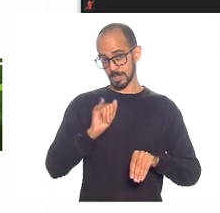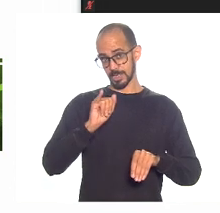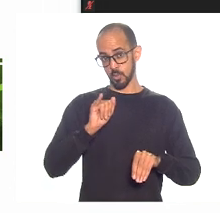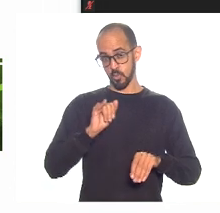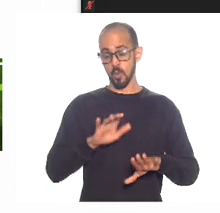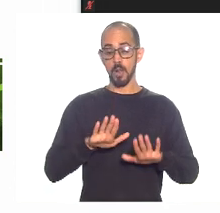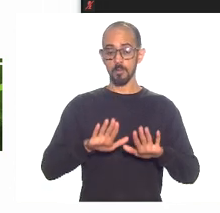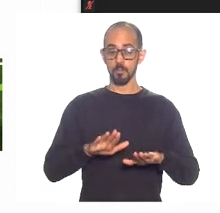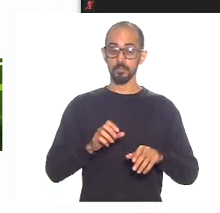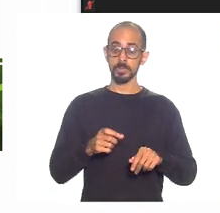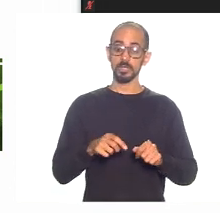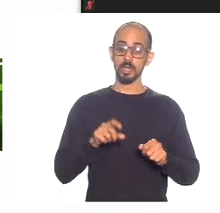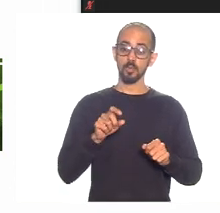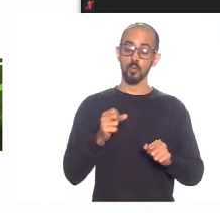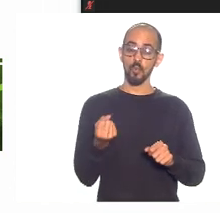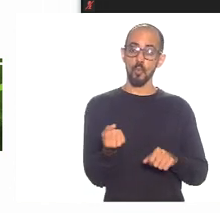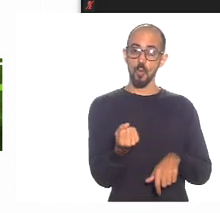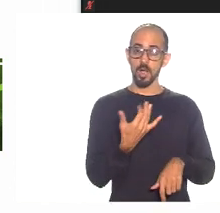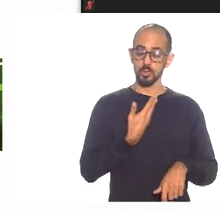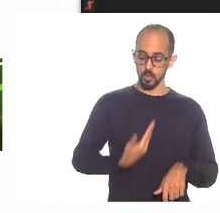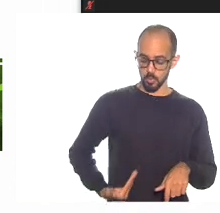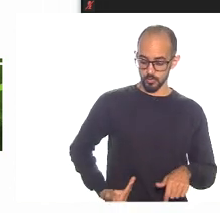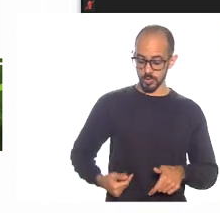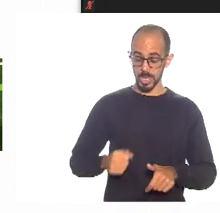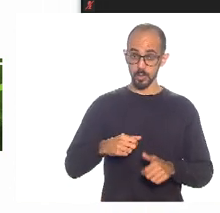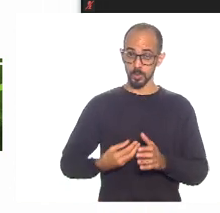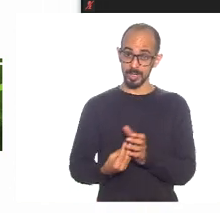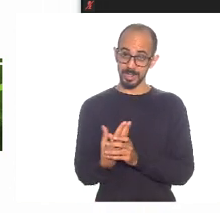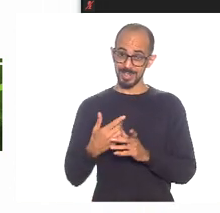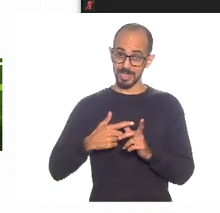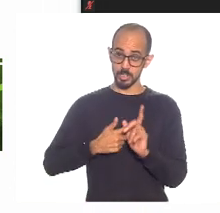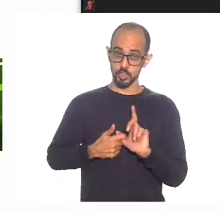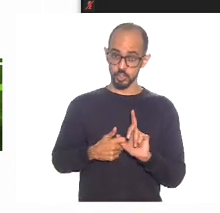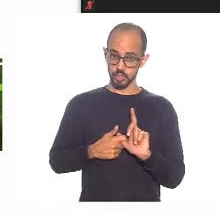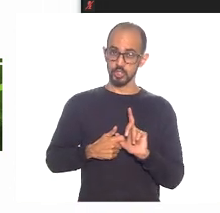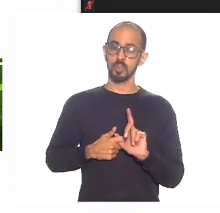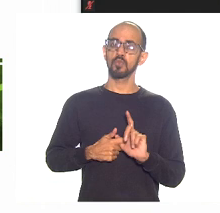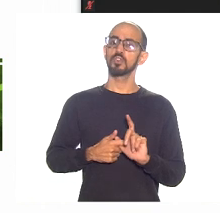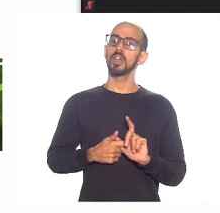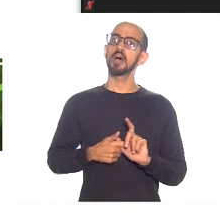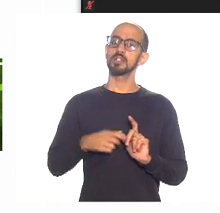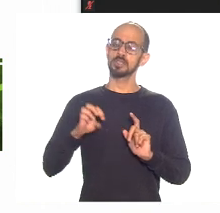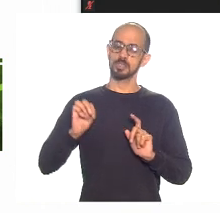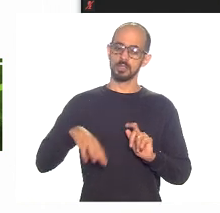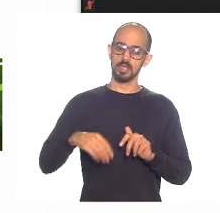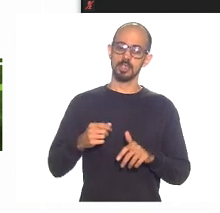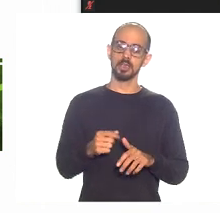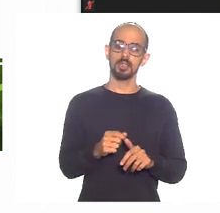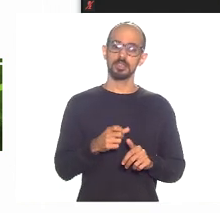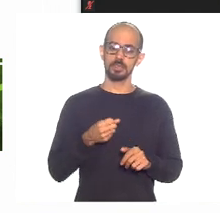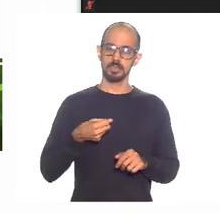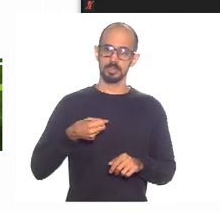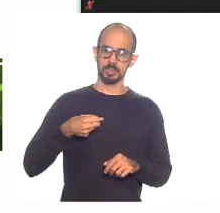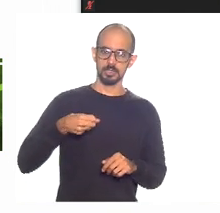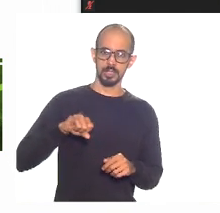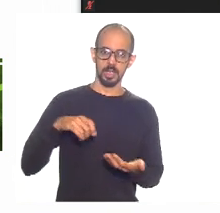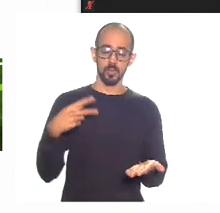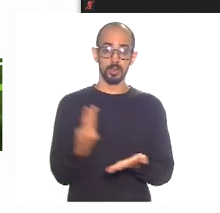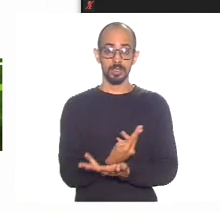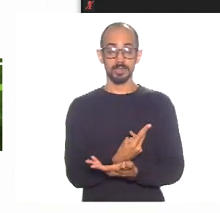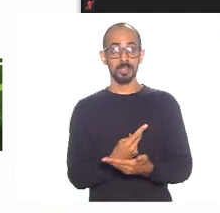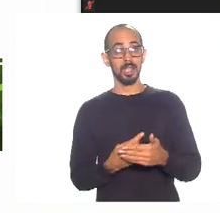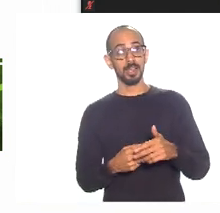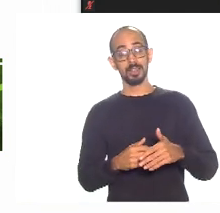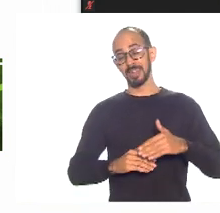gasta, quando o governo se endivida, ele emite moeda. Se a economia estiver a plena carga, se a economia tiver